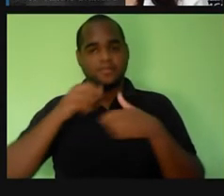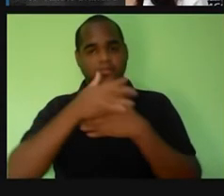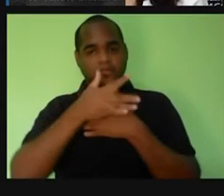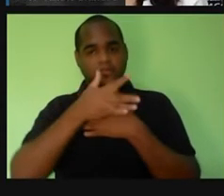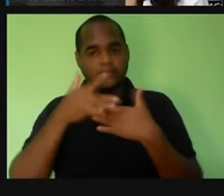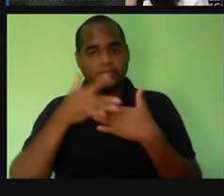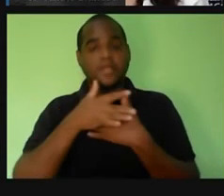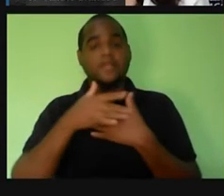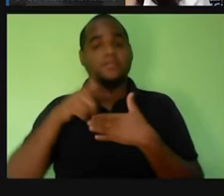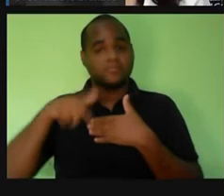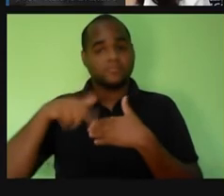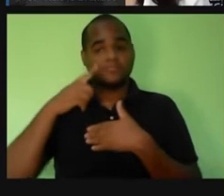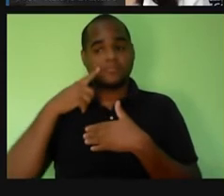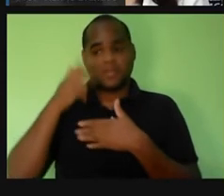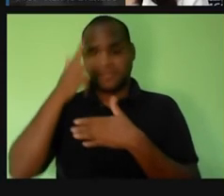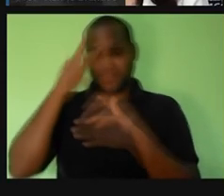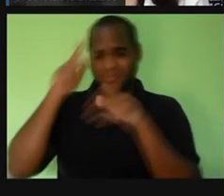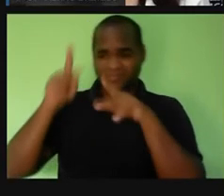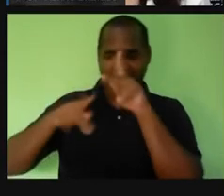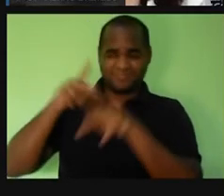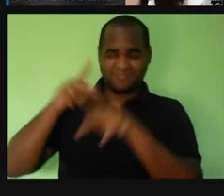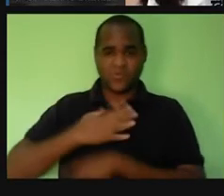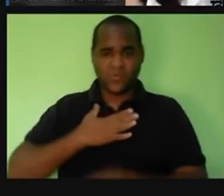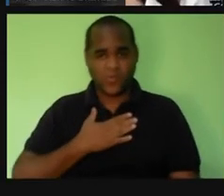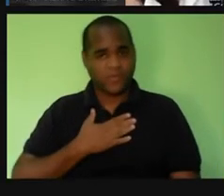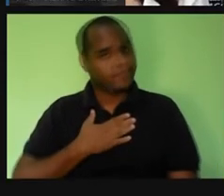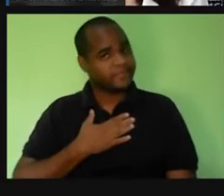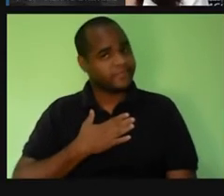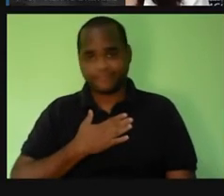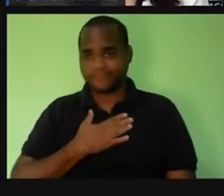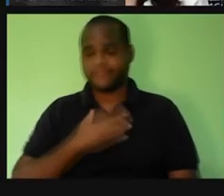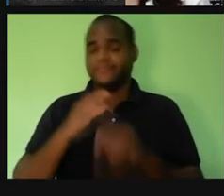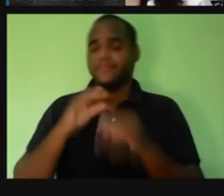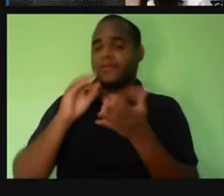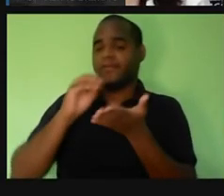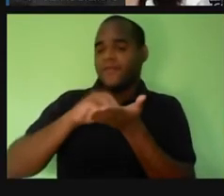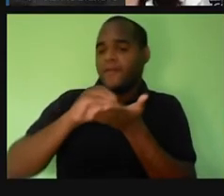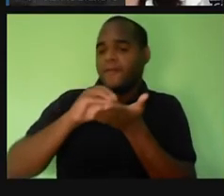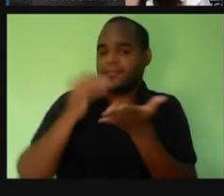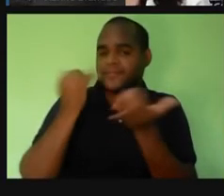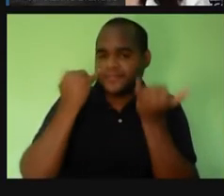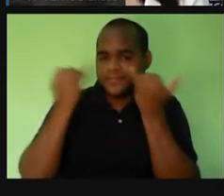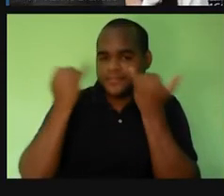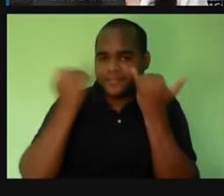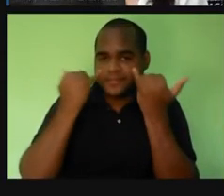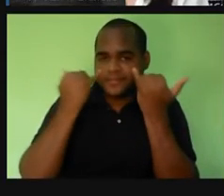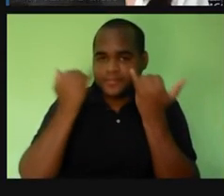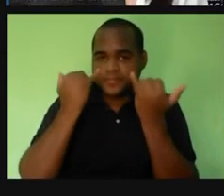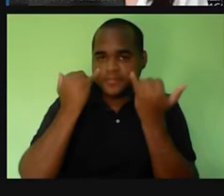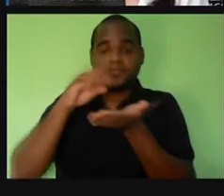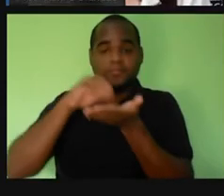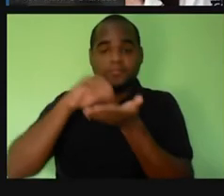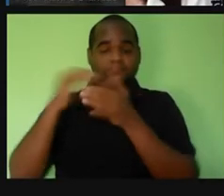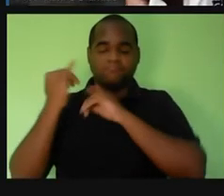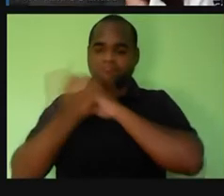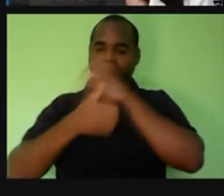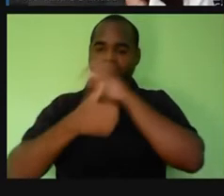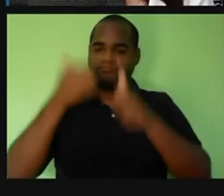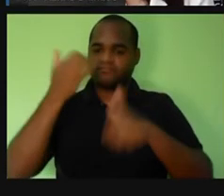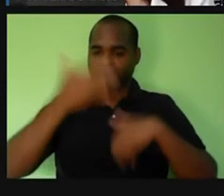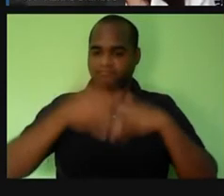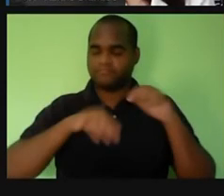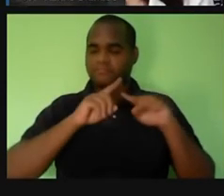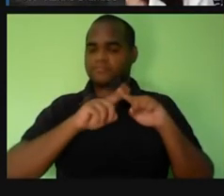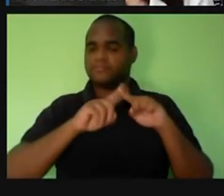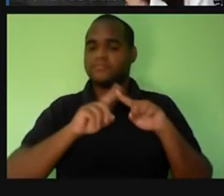agradou a população. E a falta de informação, como tudo isso a gente tem vivido hoje, infelizmente, parece que